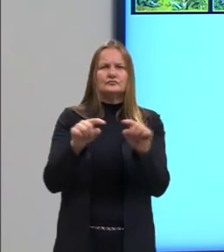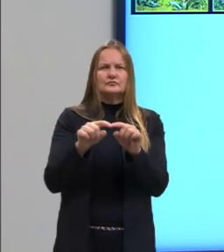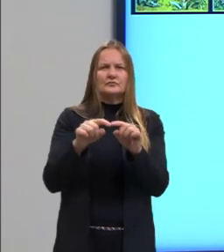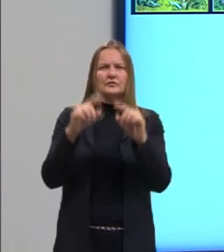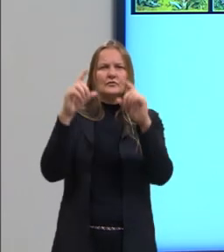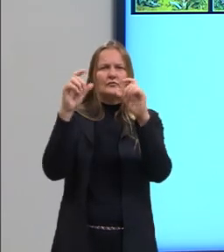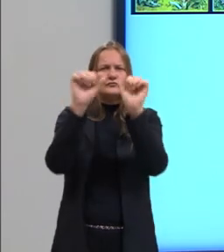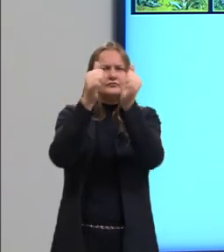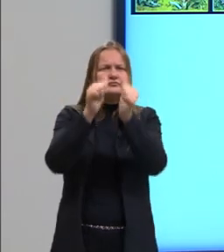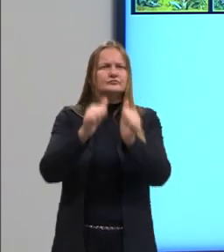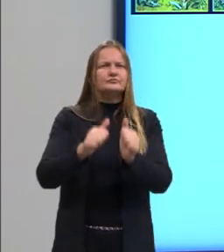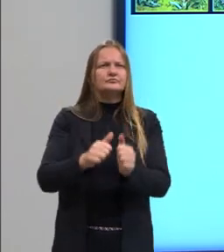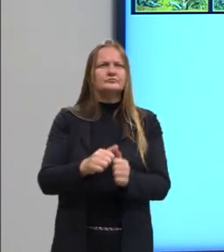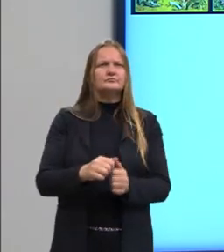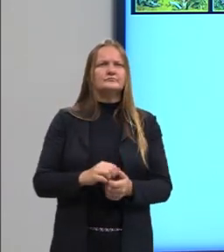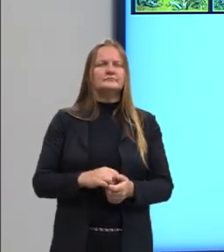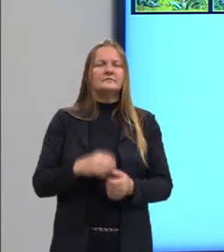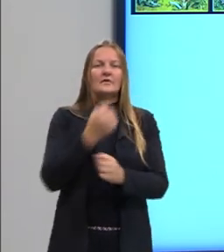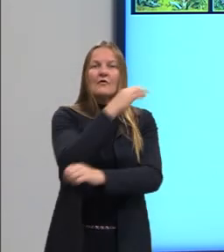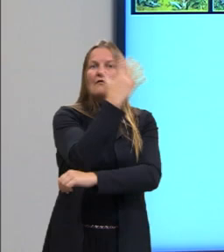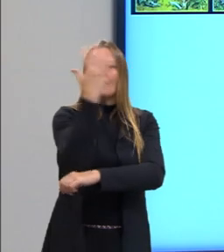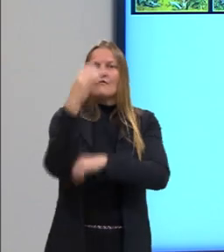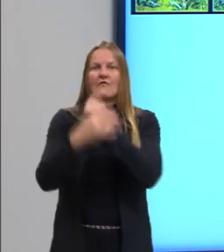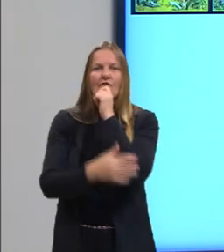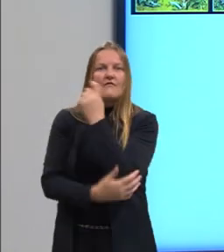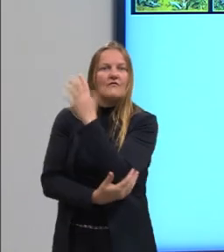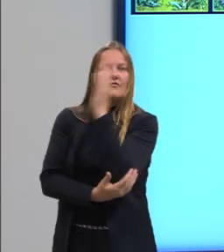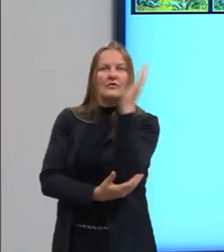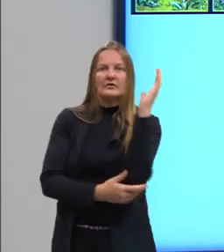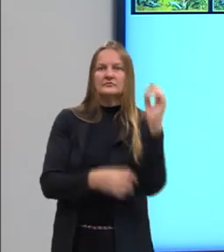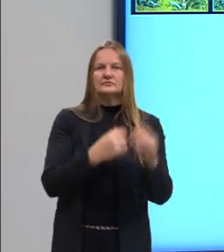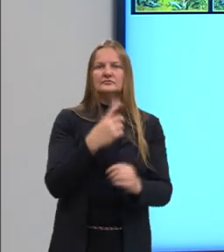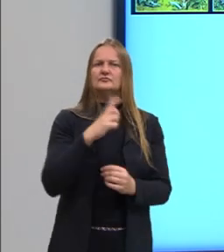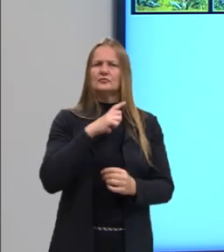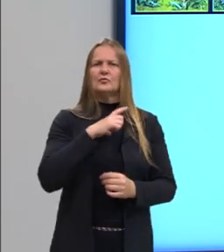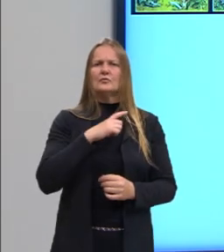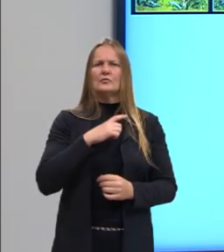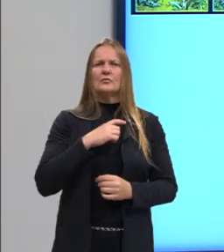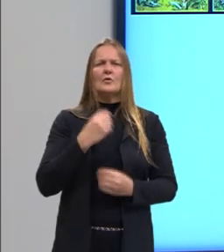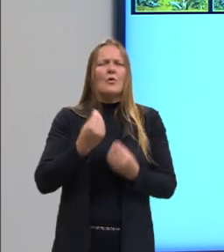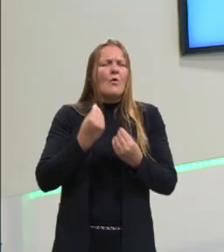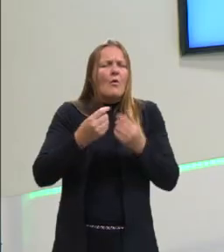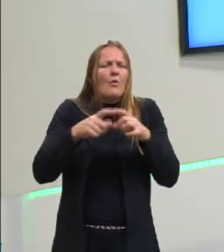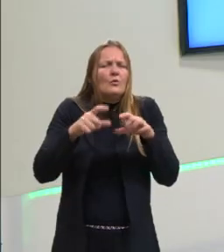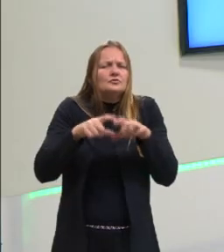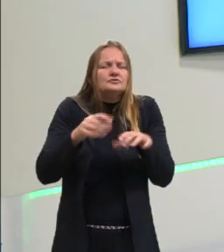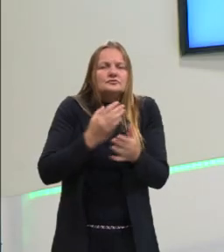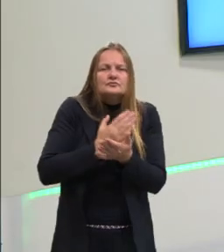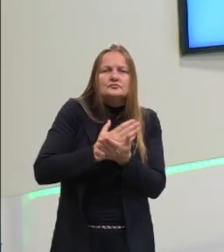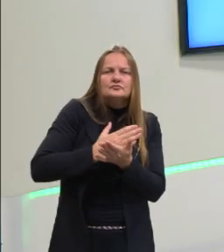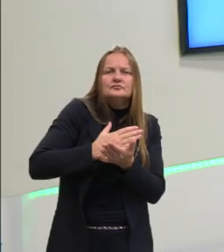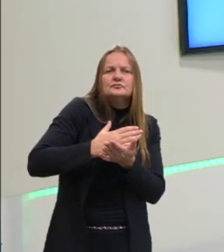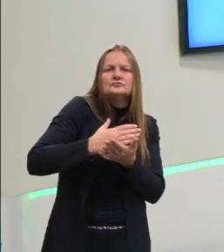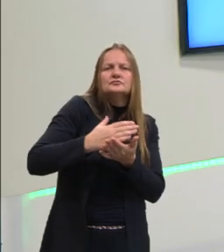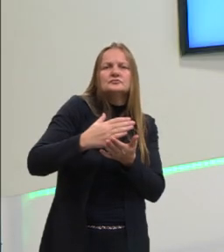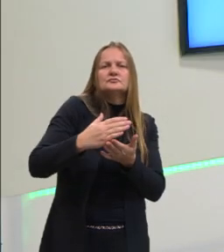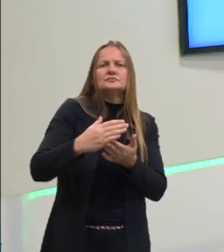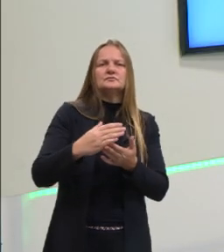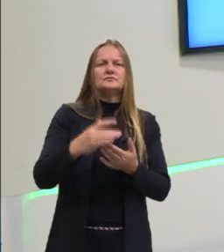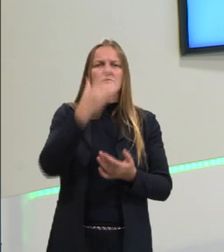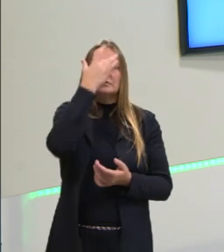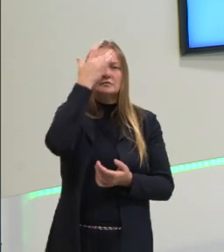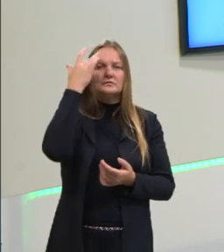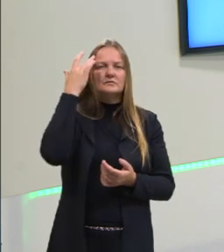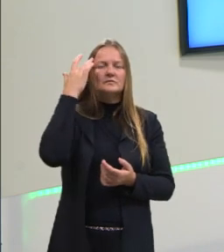desses homens primitivos na floresta, que é para ilustrar, basicamente, a questão de onde nós, como seres humanos,